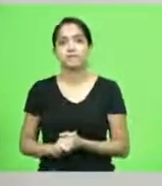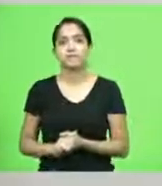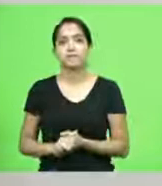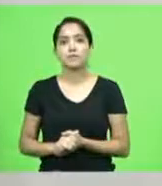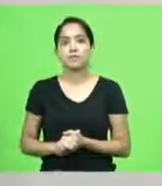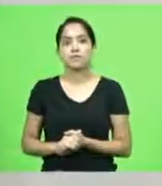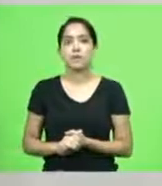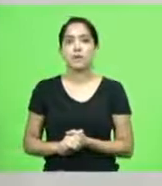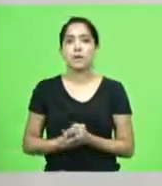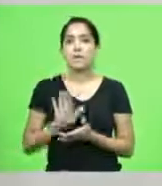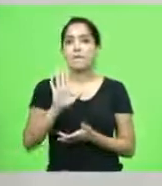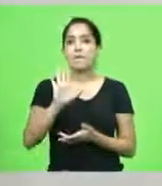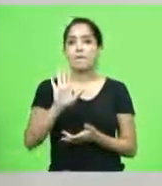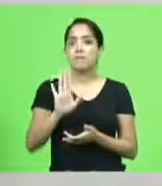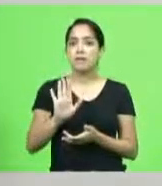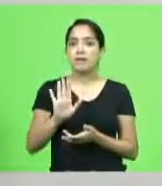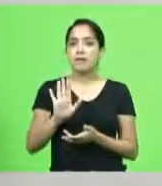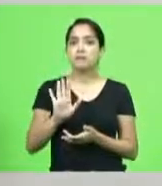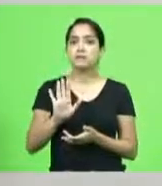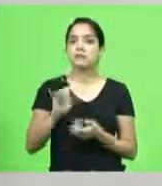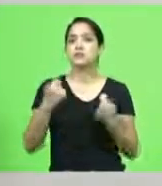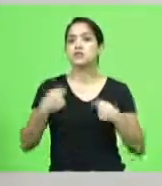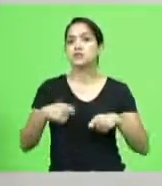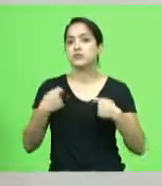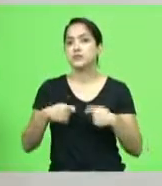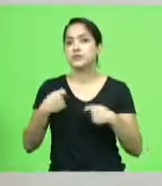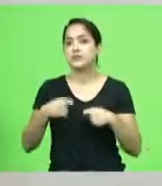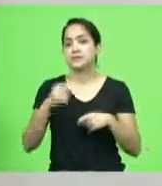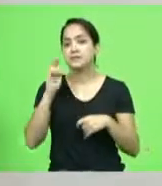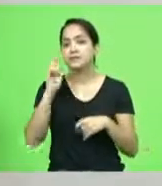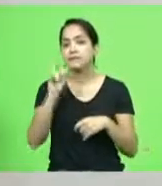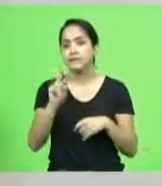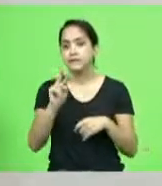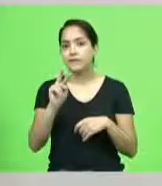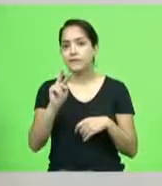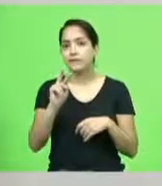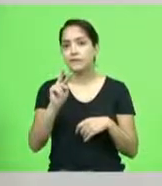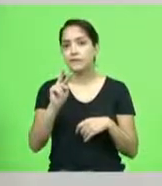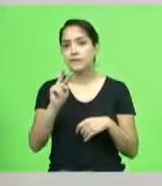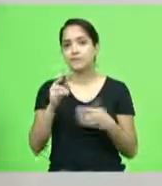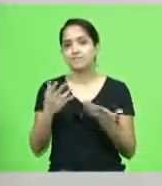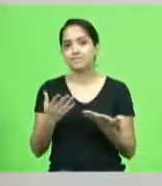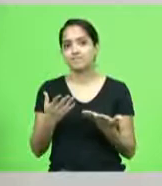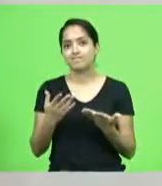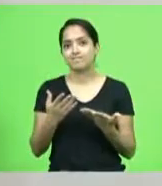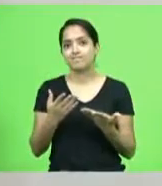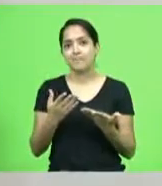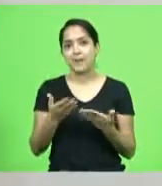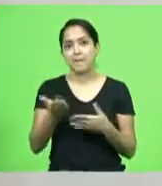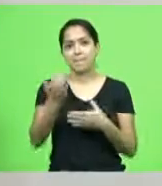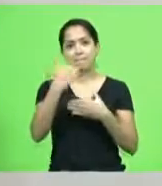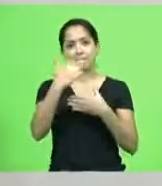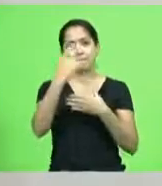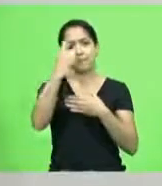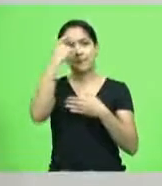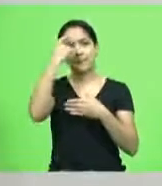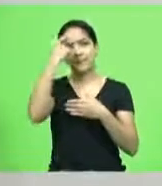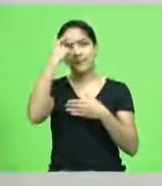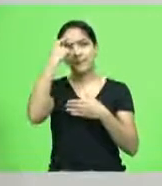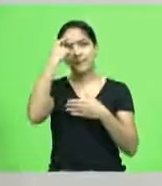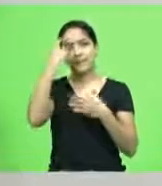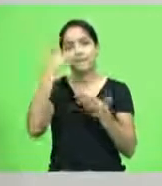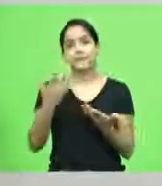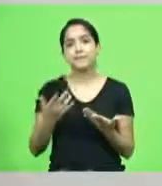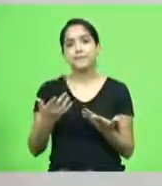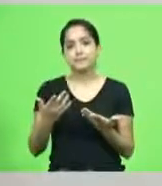mas nós precisamos olhar para dentro de nós mesmos precisamos